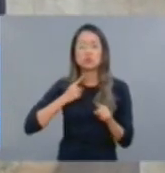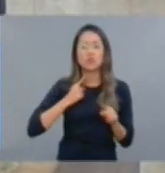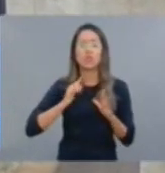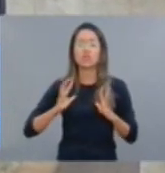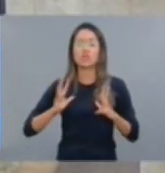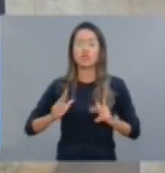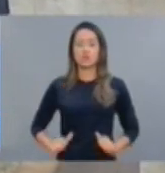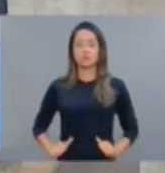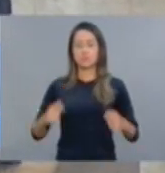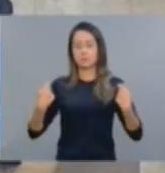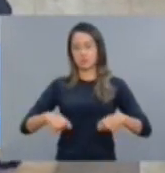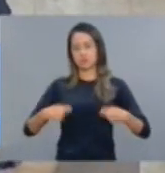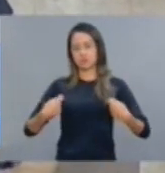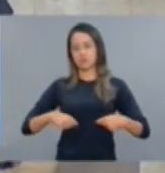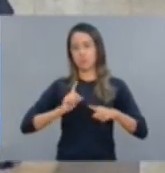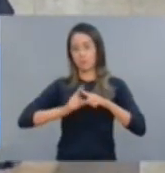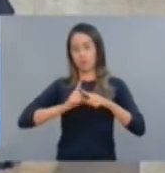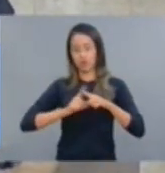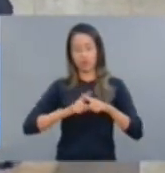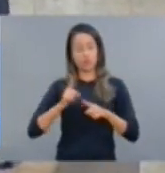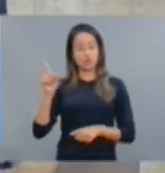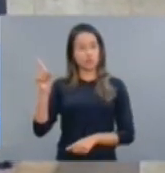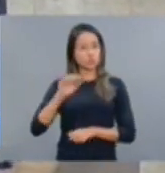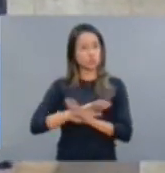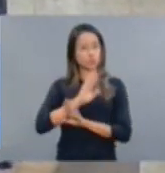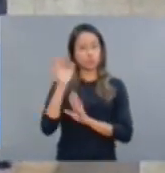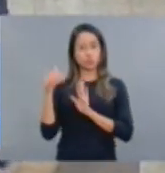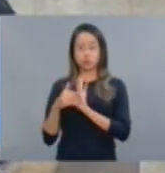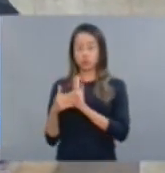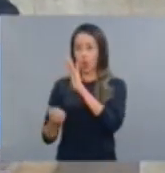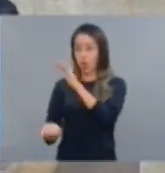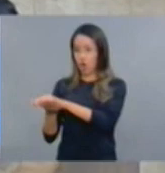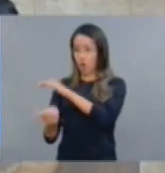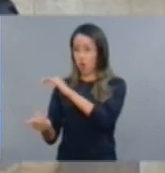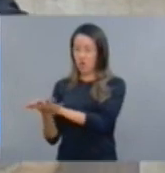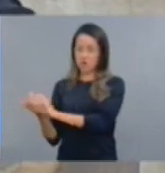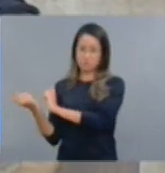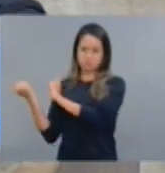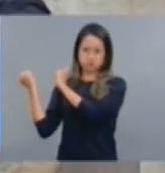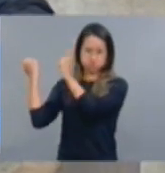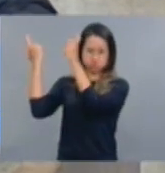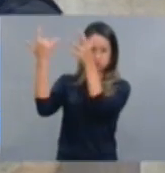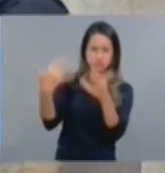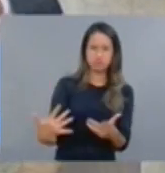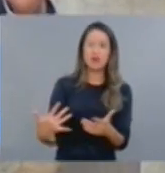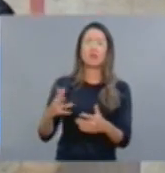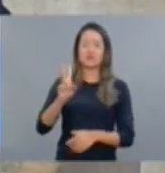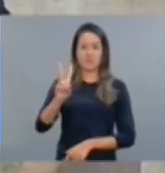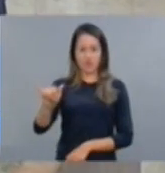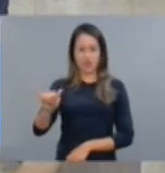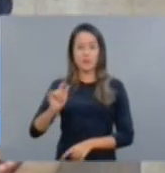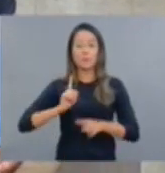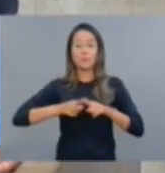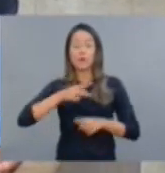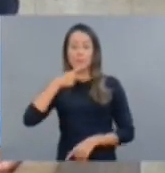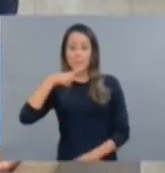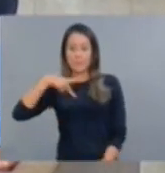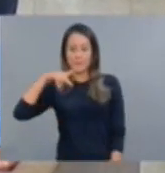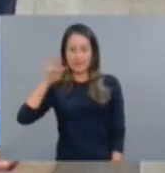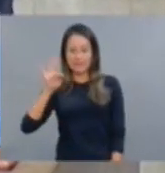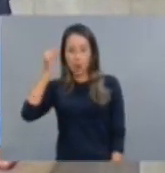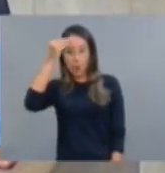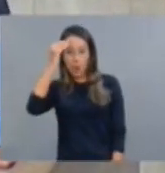muito grande de tudo vir à tona. Não é só o PT, é o partido que bolou todo